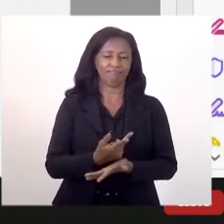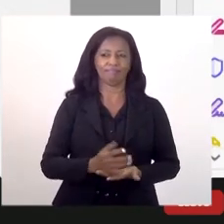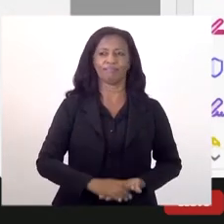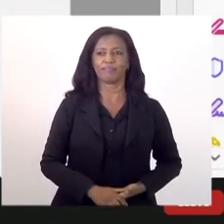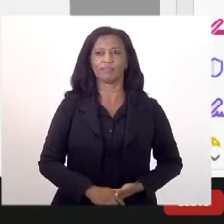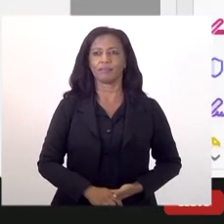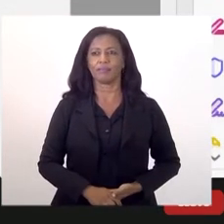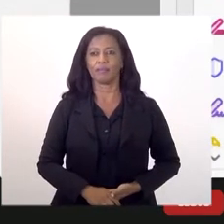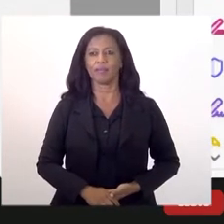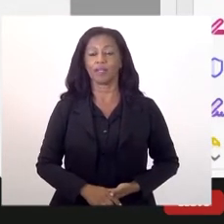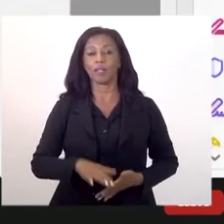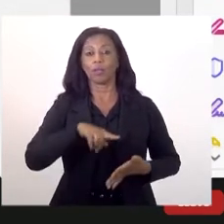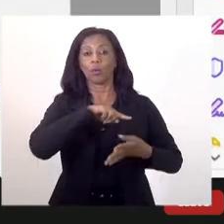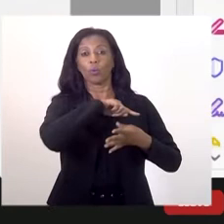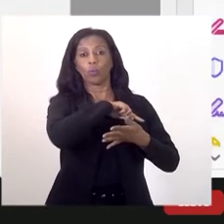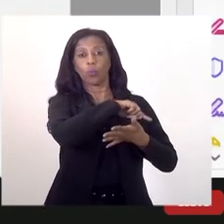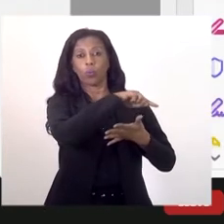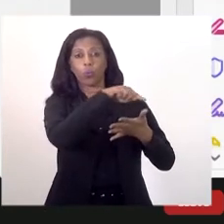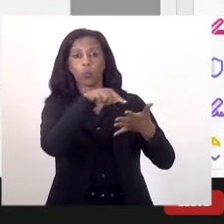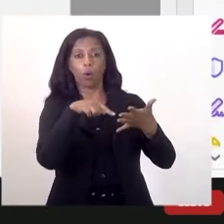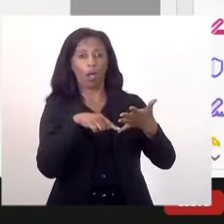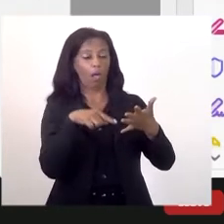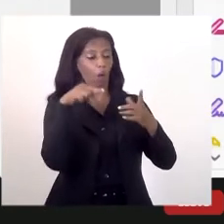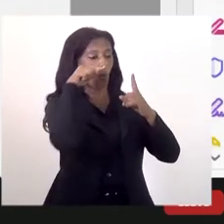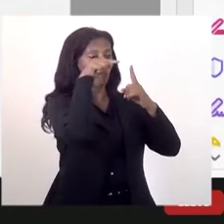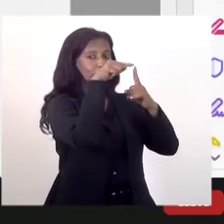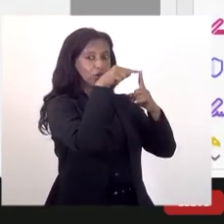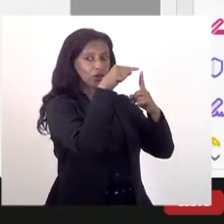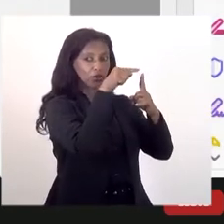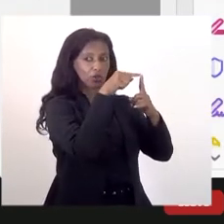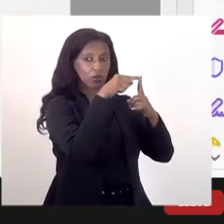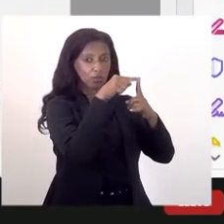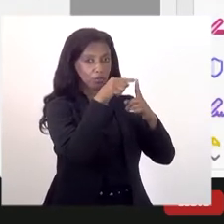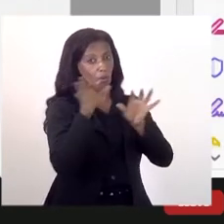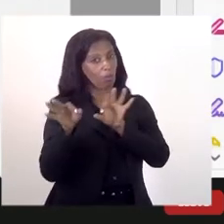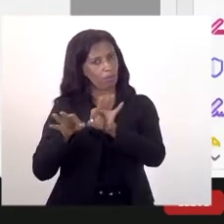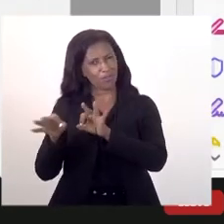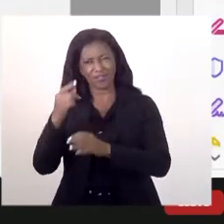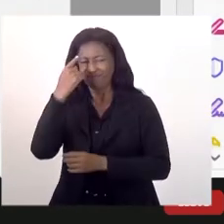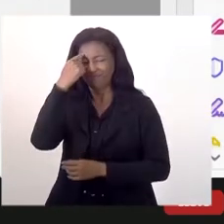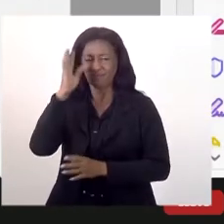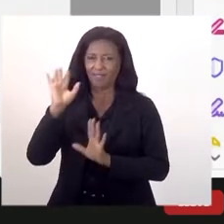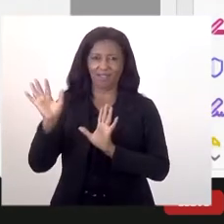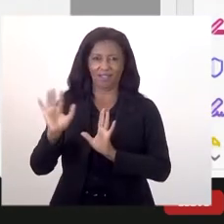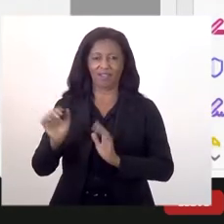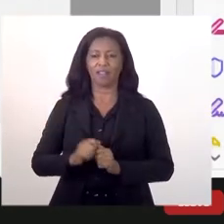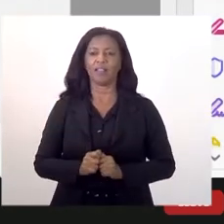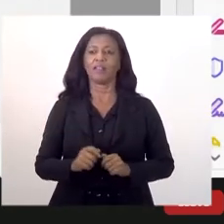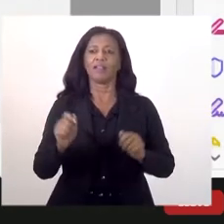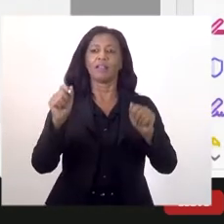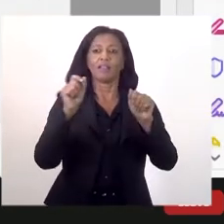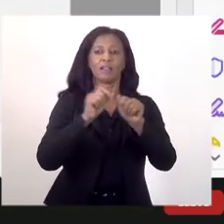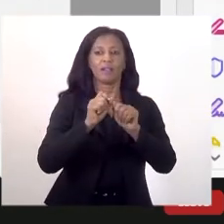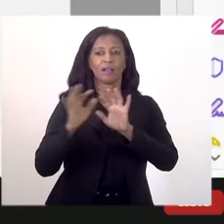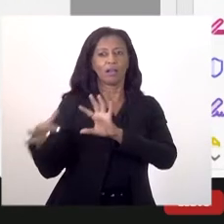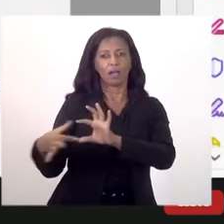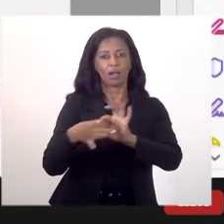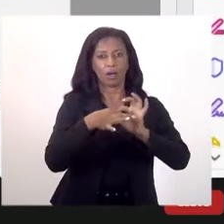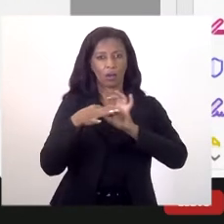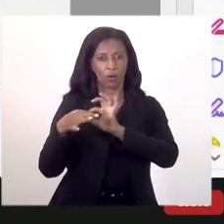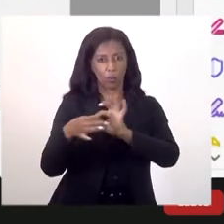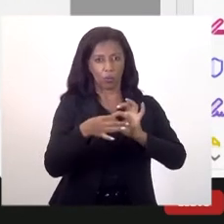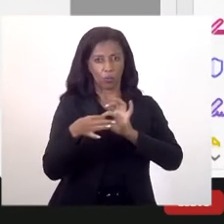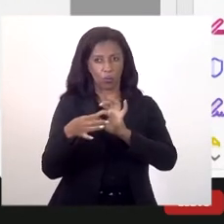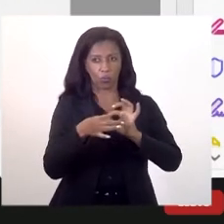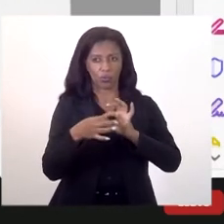E aí, os nossos objetivos desse projeto, se um projeto, é uma ideia ainda, é promover a união de atores em